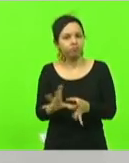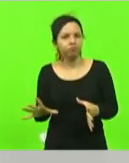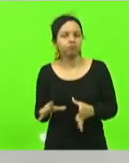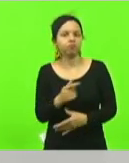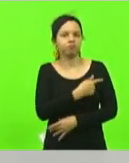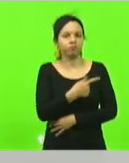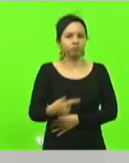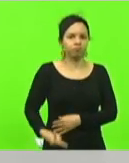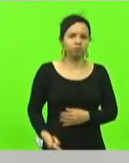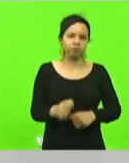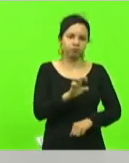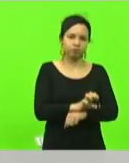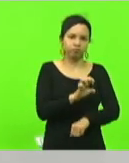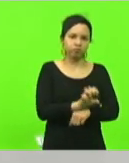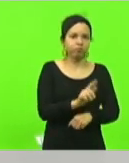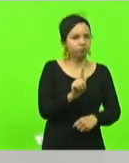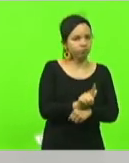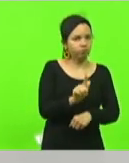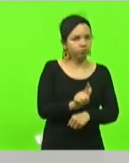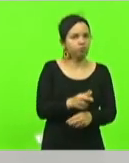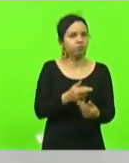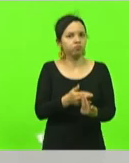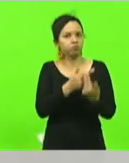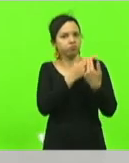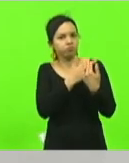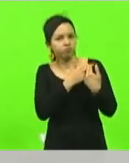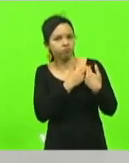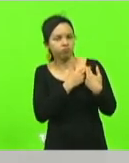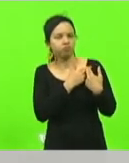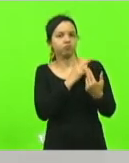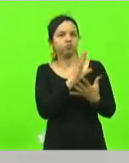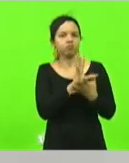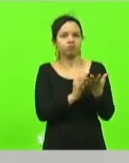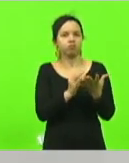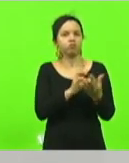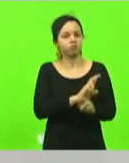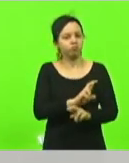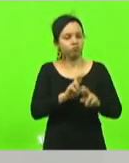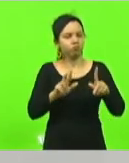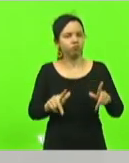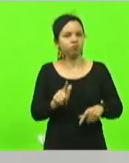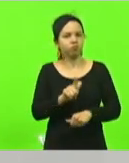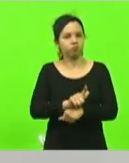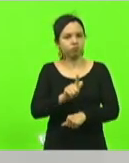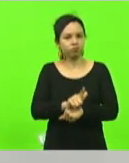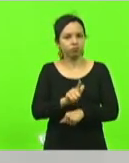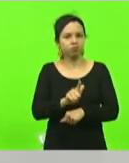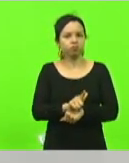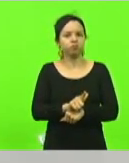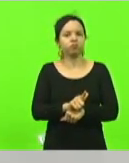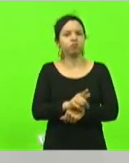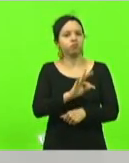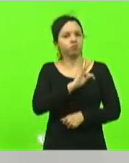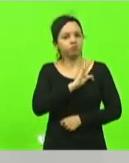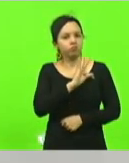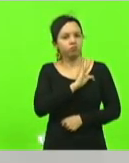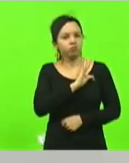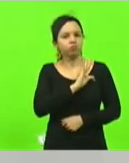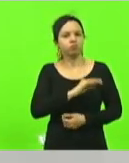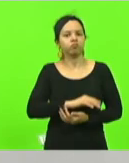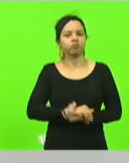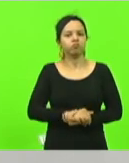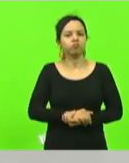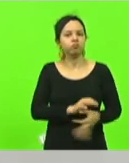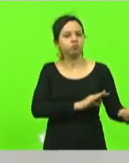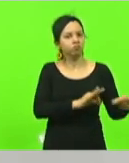estado de uma gestão responsável de um modelo diferente de fazer gestão de uma maneira técnica e com muito